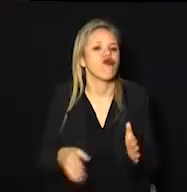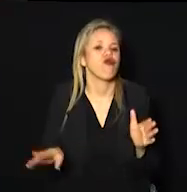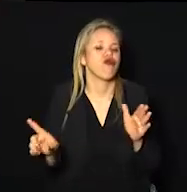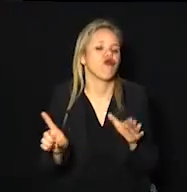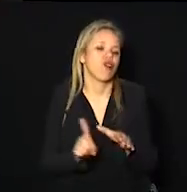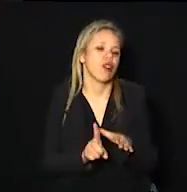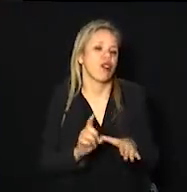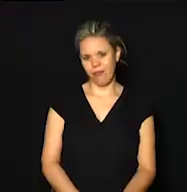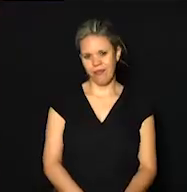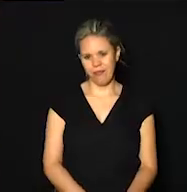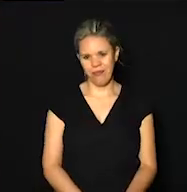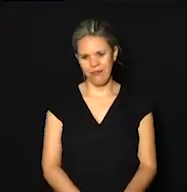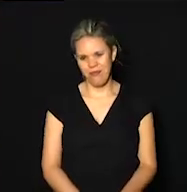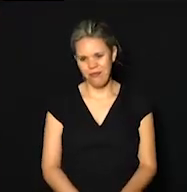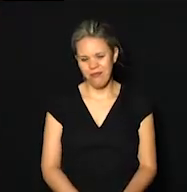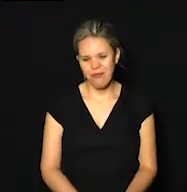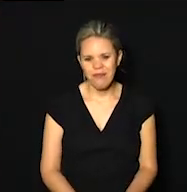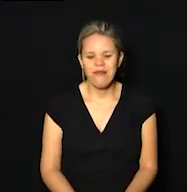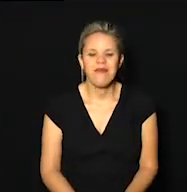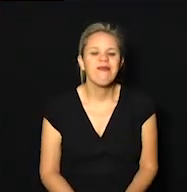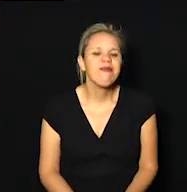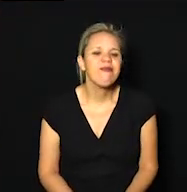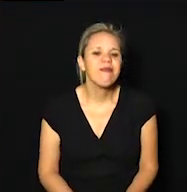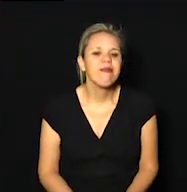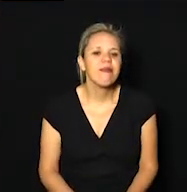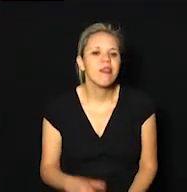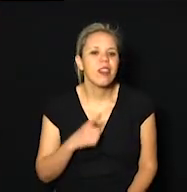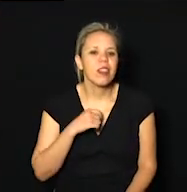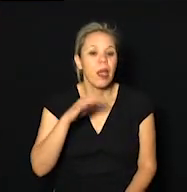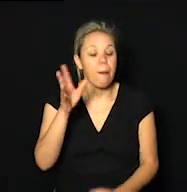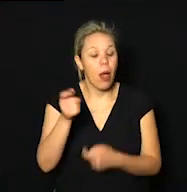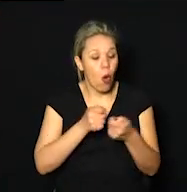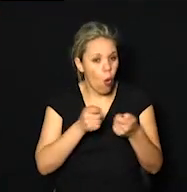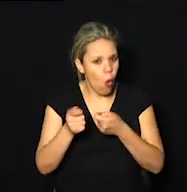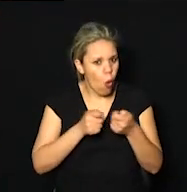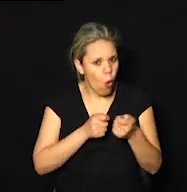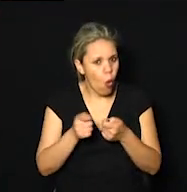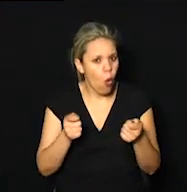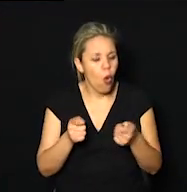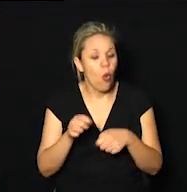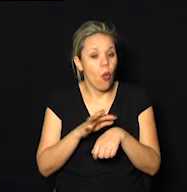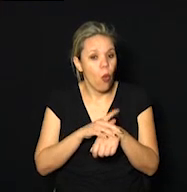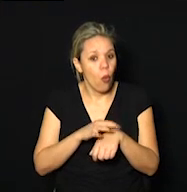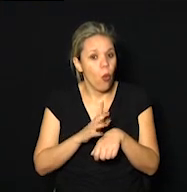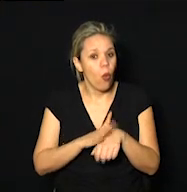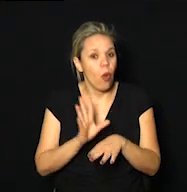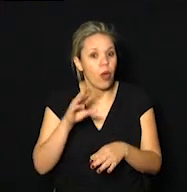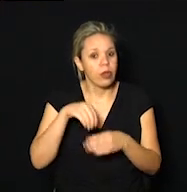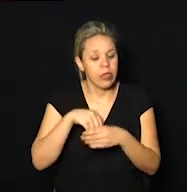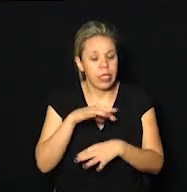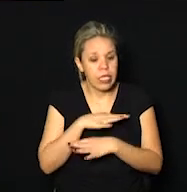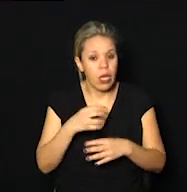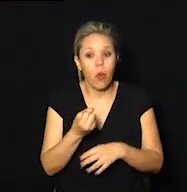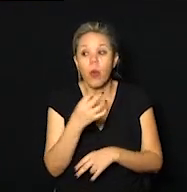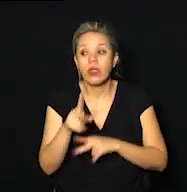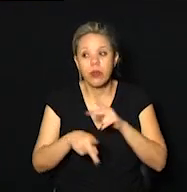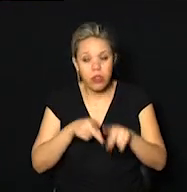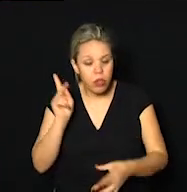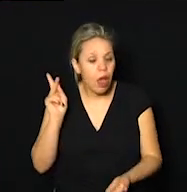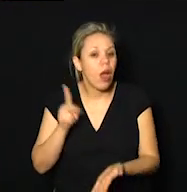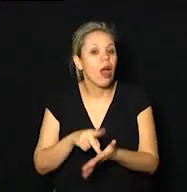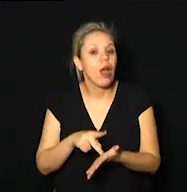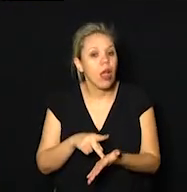do que aqueles curados. E para ter o maior controle da doença na cidade, saber quantas pessoas realmente